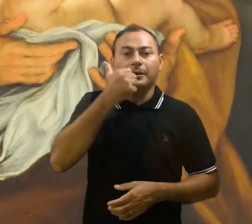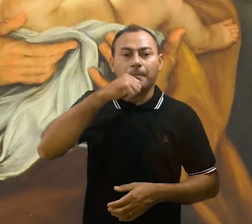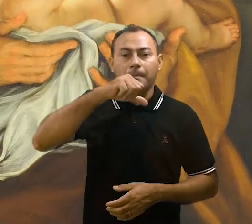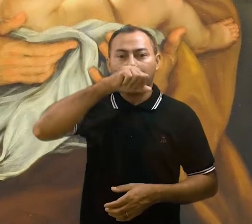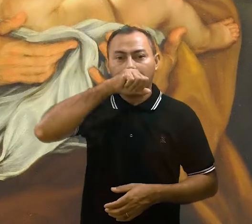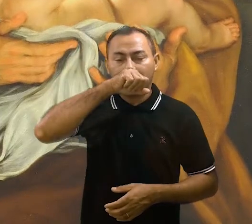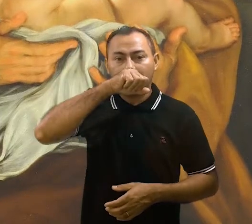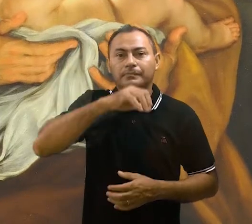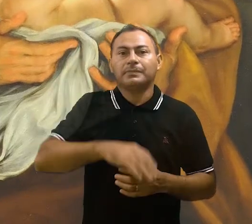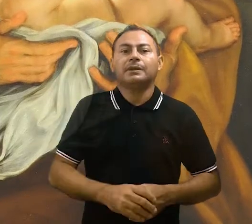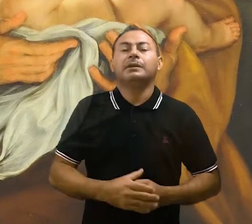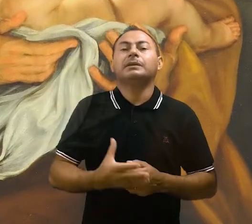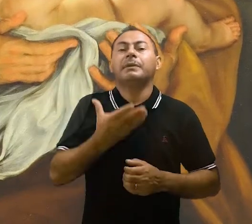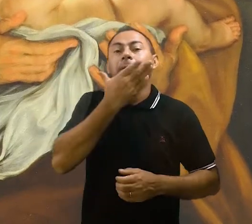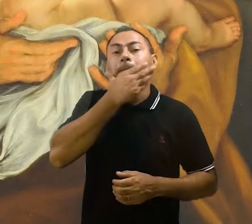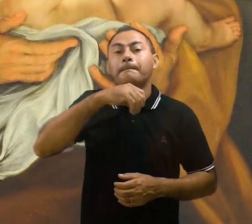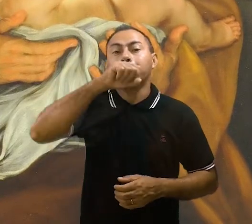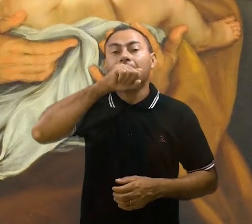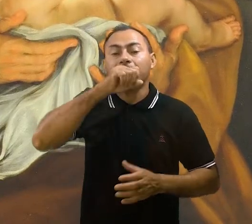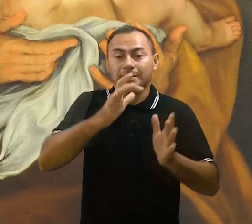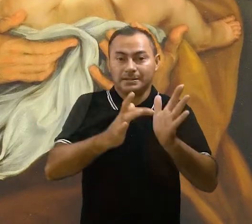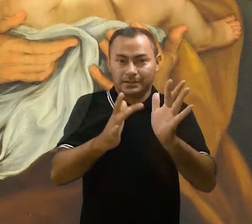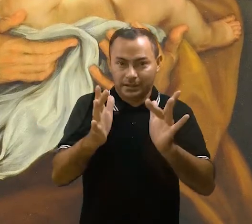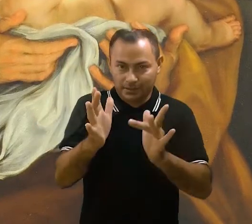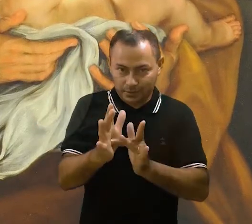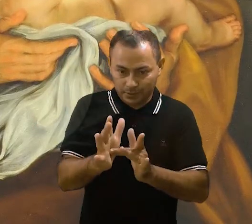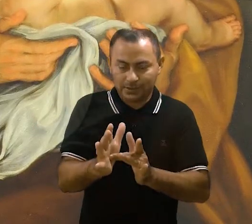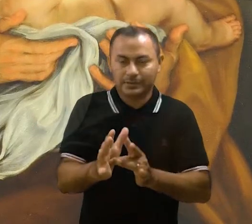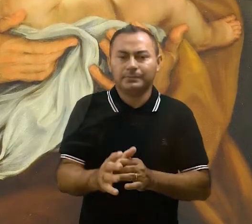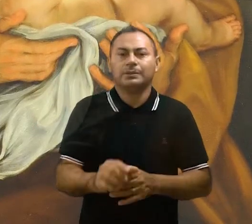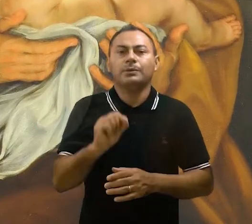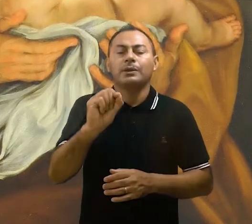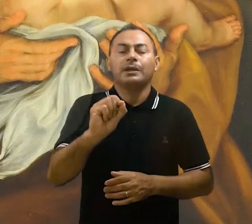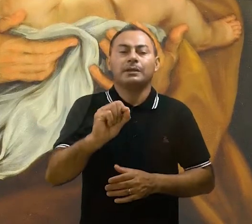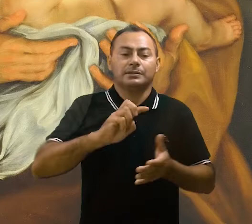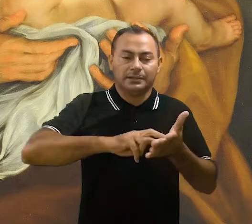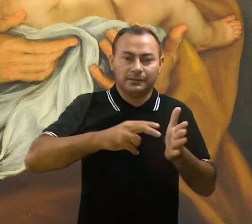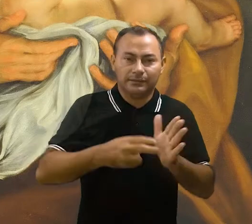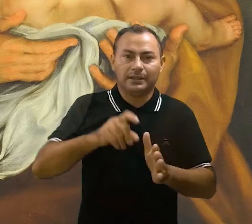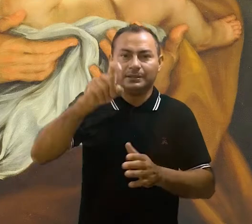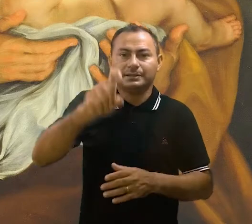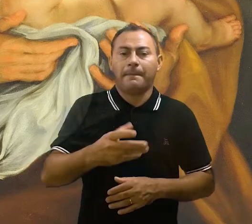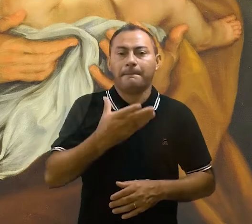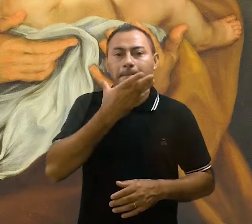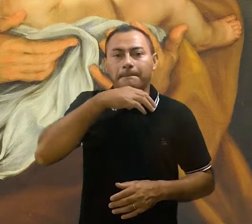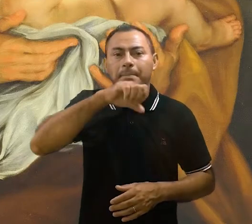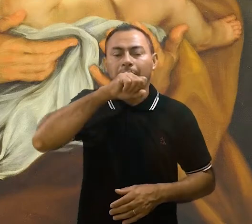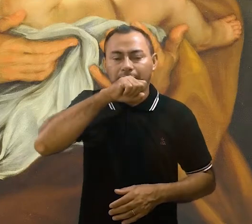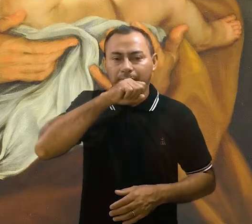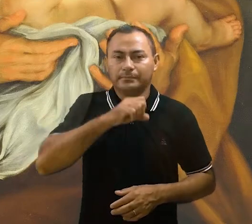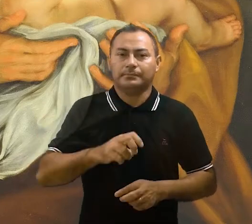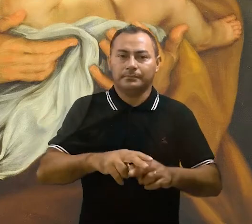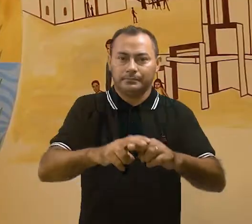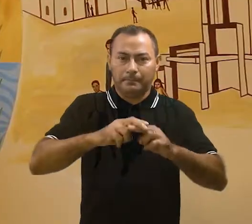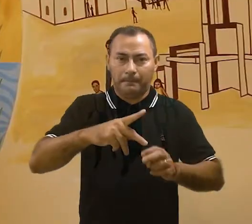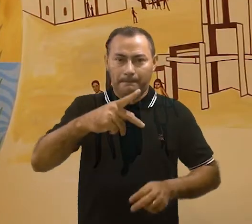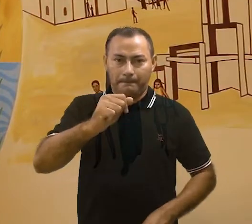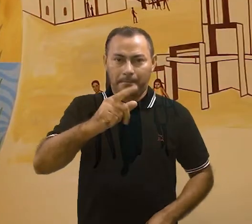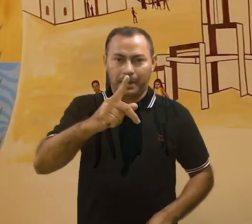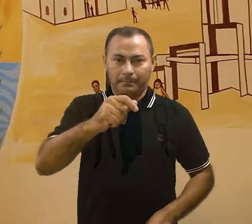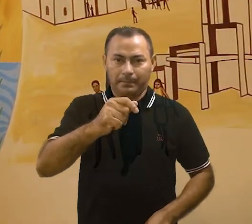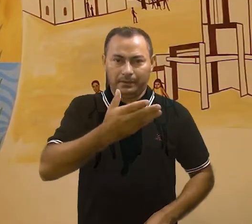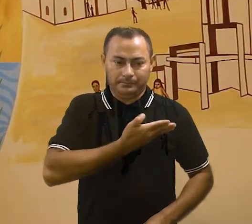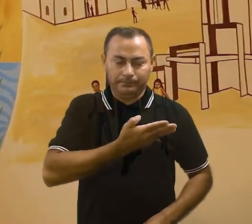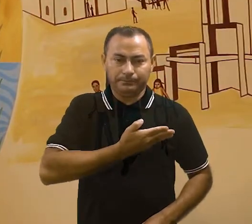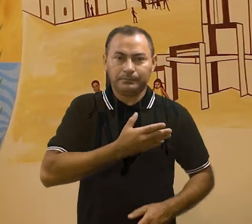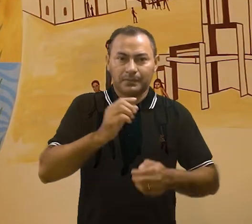Pai de Jesus, e tentar entender o que isso significa, ser Pai. Por isso, o Papa